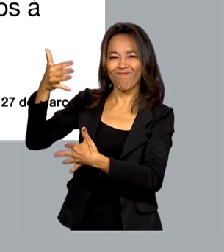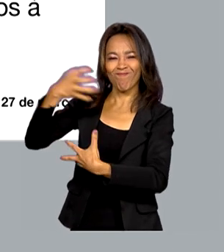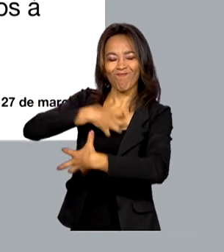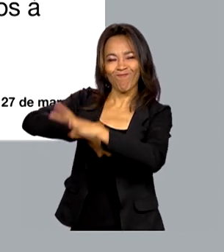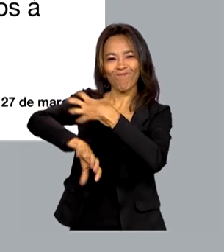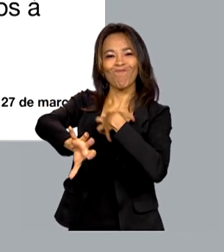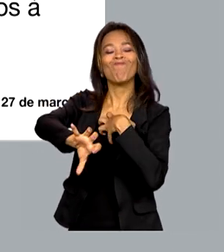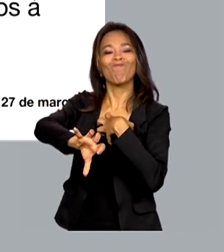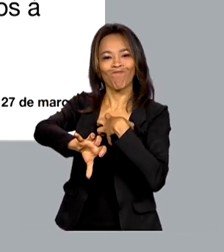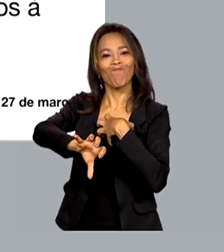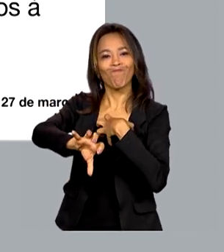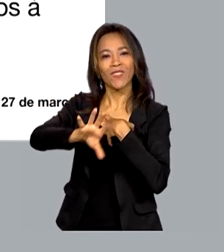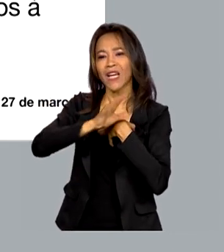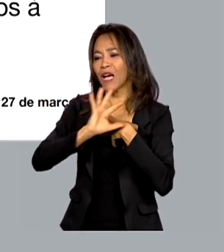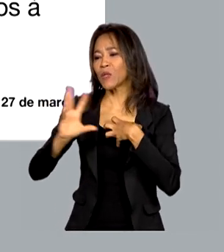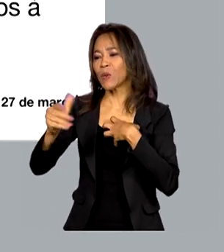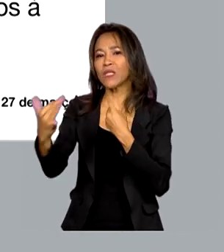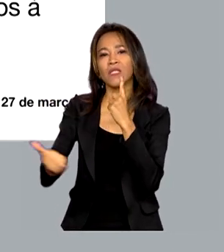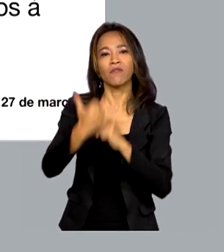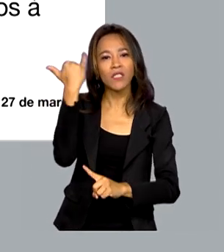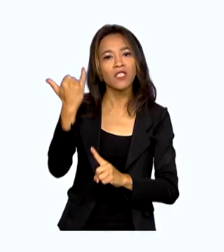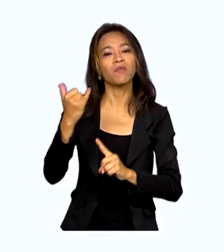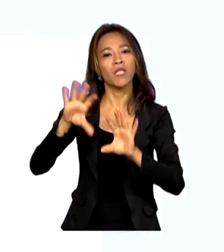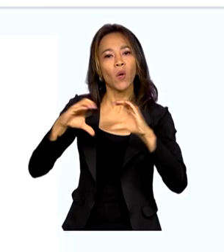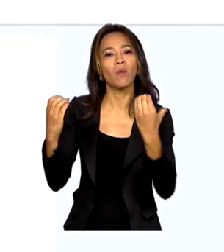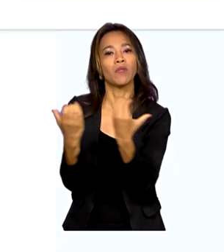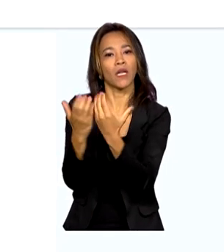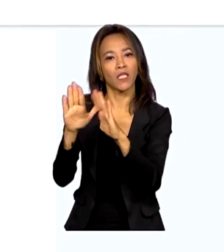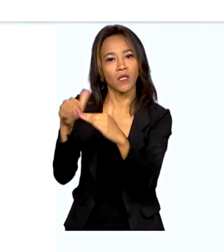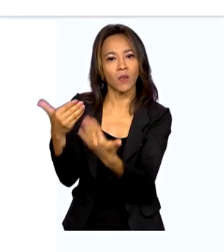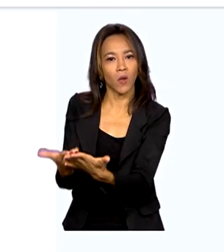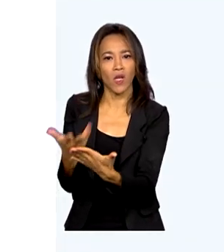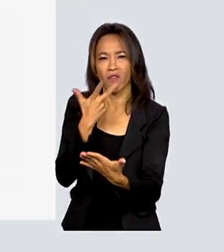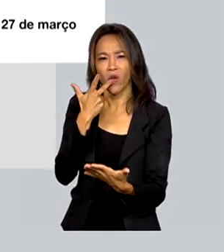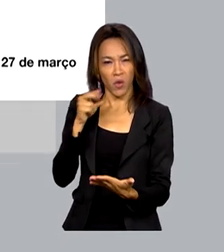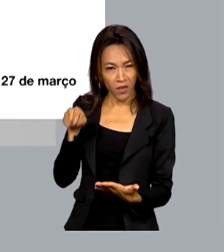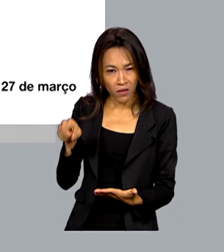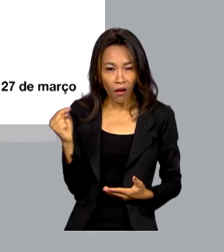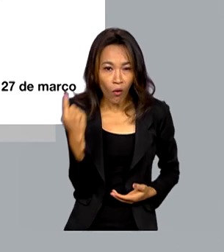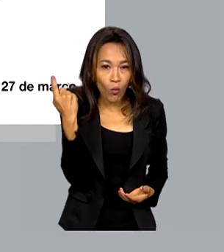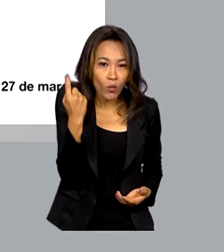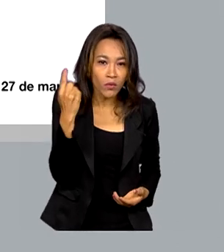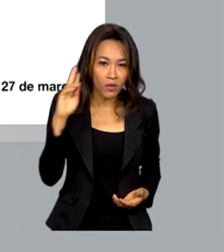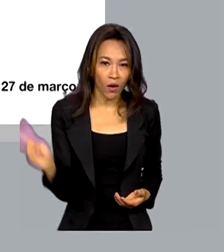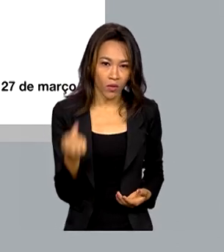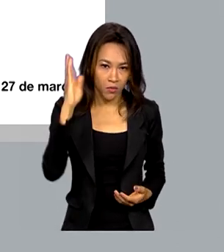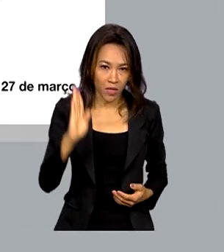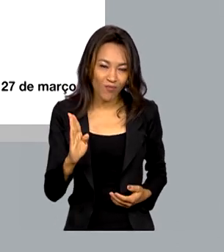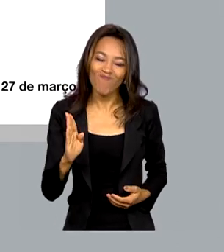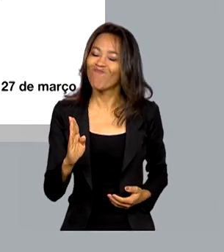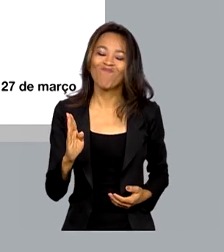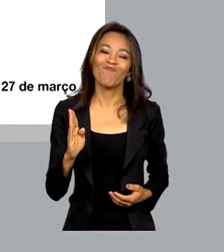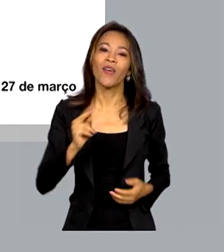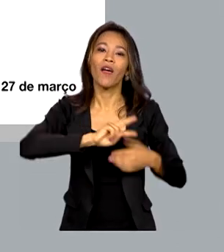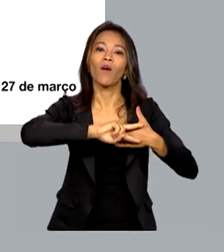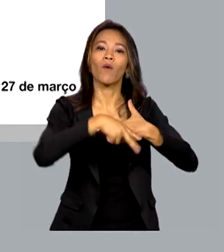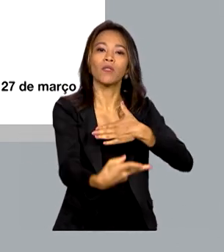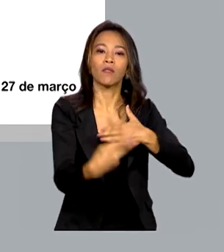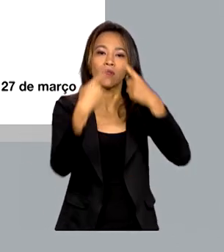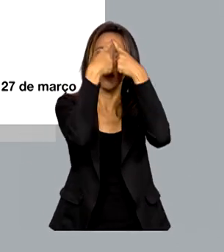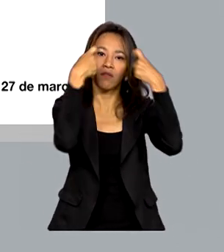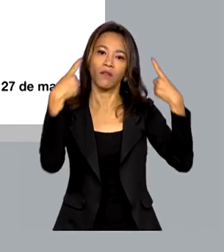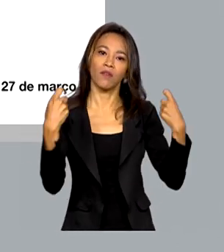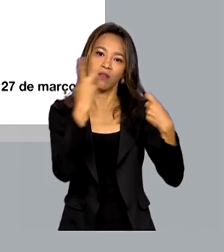cinco vítimas e a toda a comunidade escolar. E disse que não se trata de um caso isolado, mas de um sintoma da cultura da